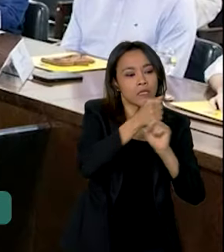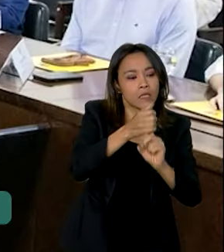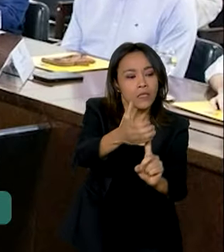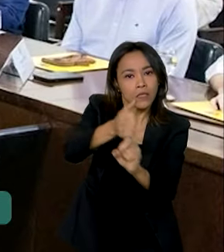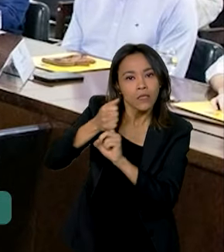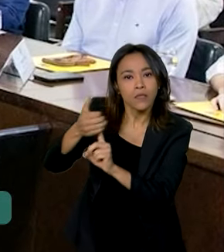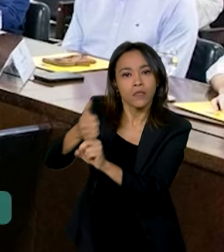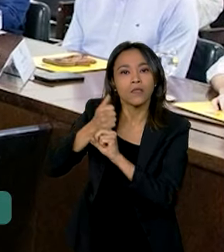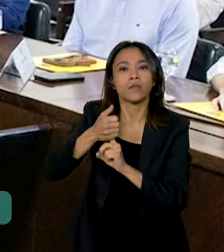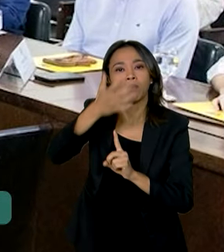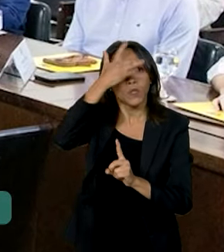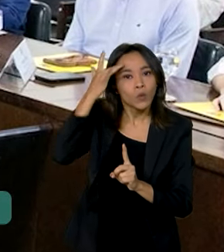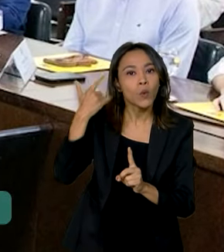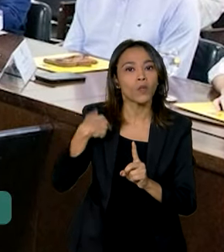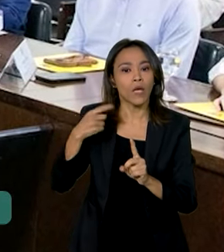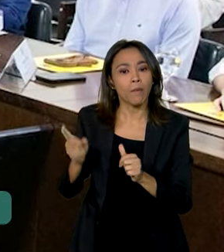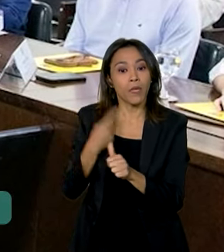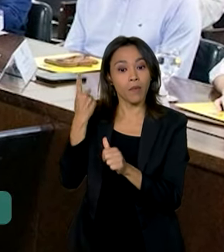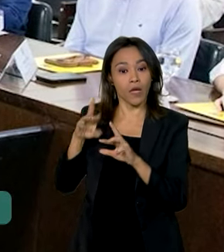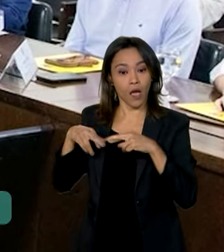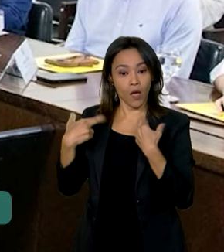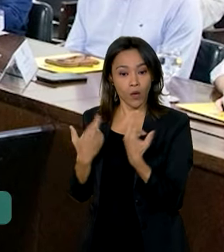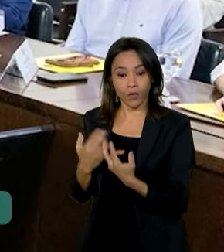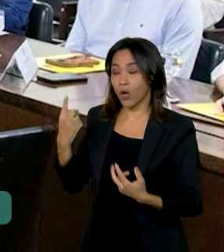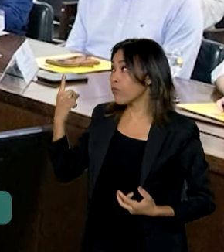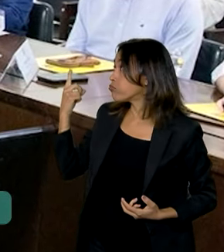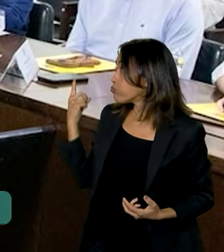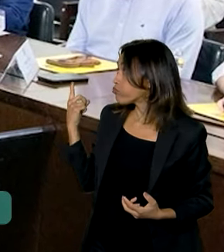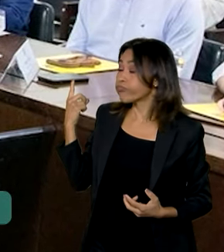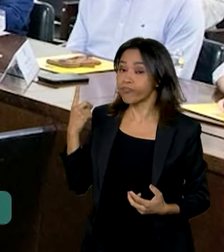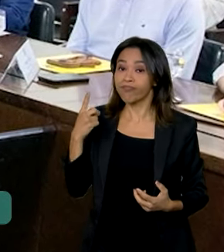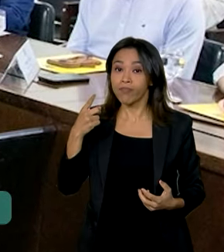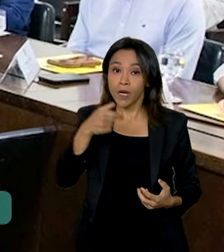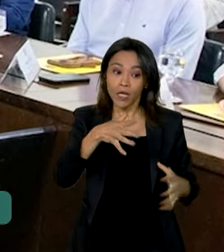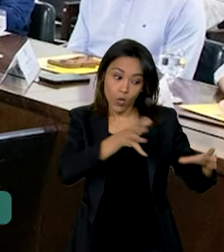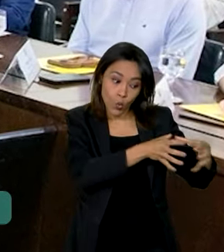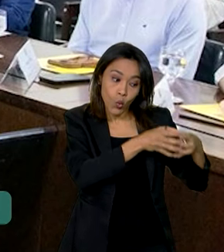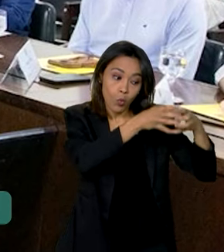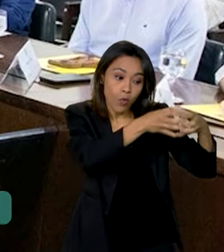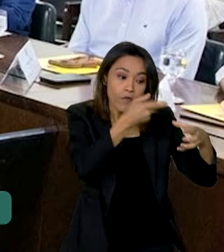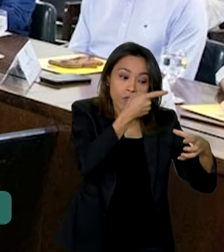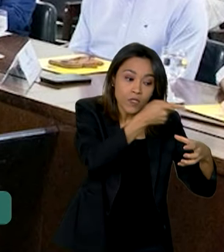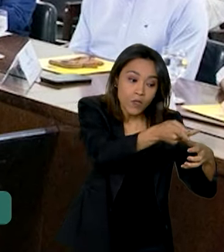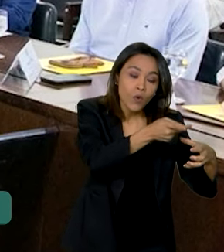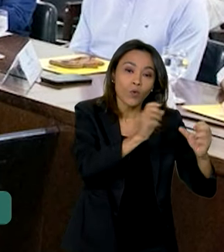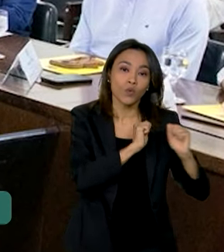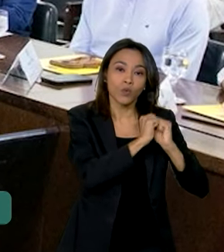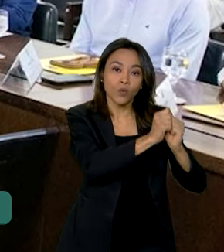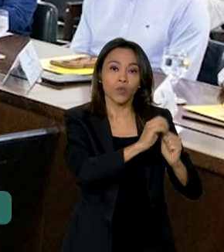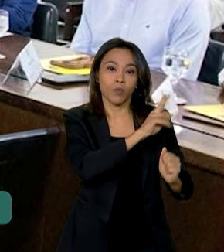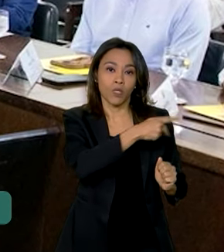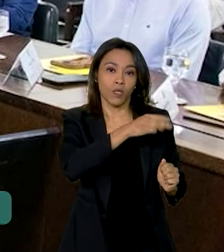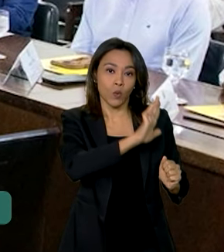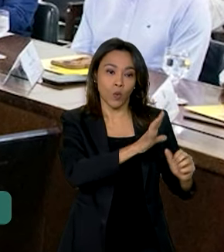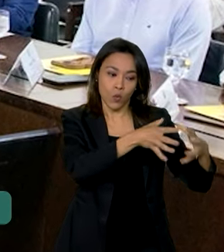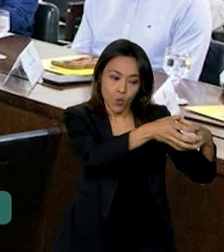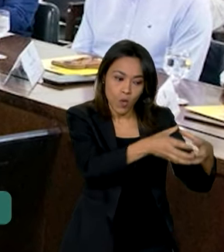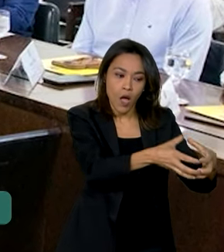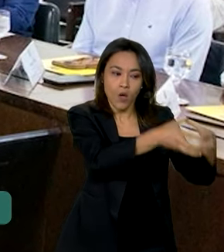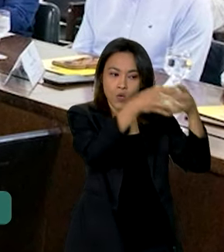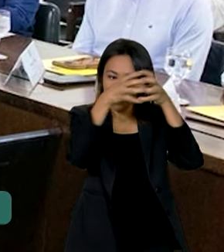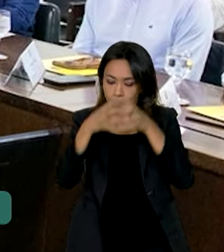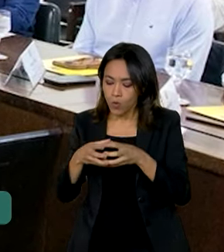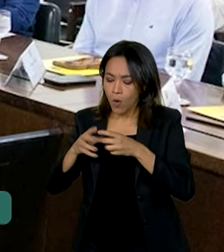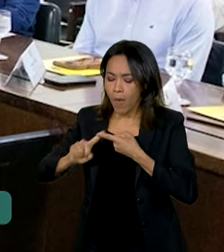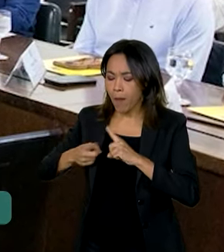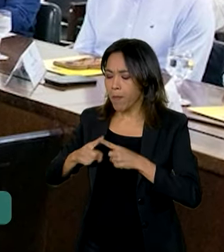A primeira reunião foi logo após o retorno da comitiva que acompanhou a visita do presidente Lula à Santa Maria. Uma das